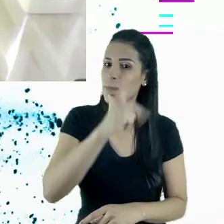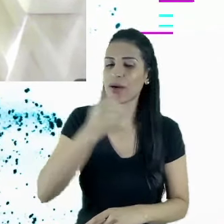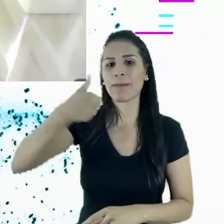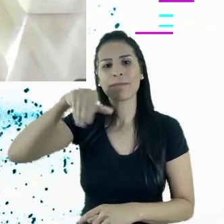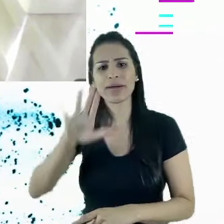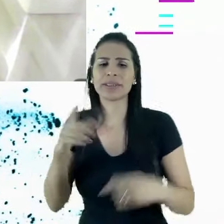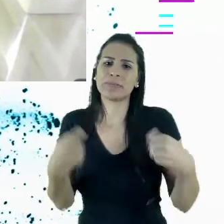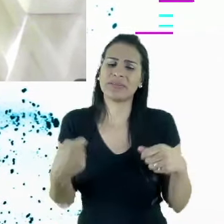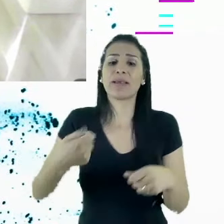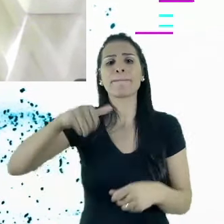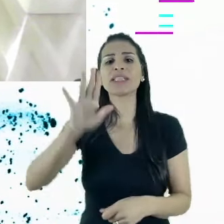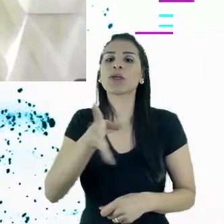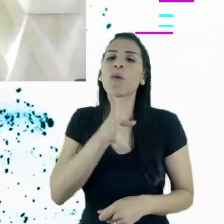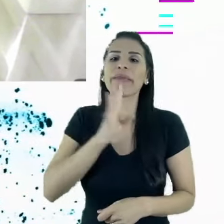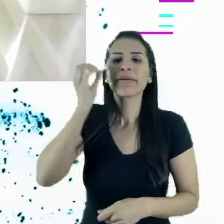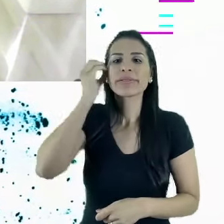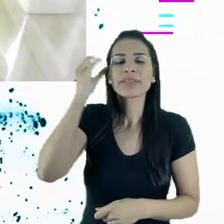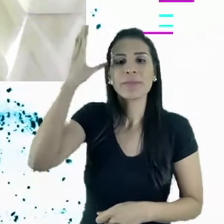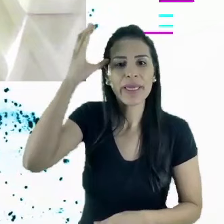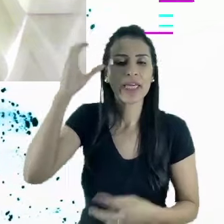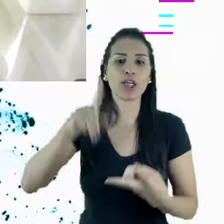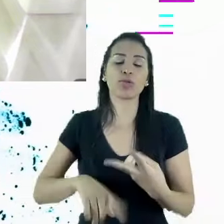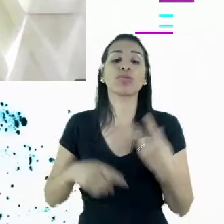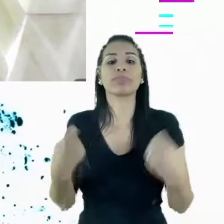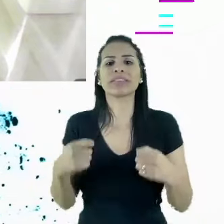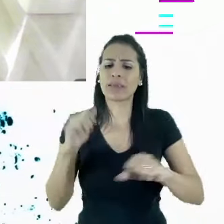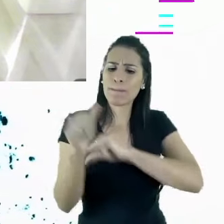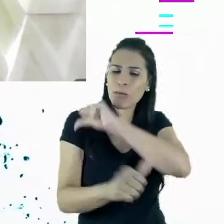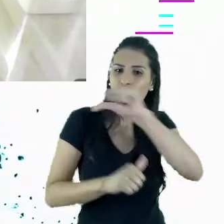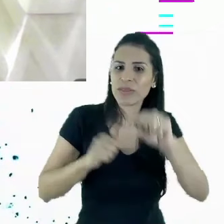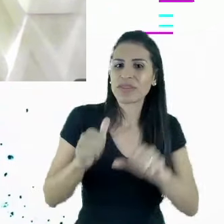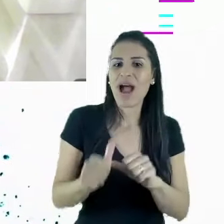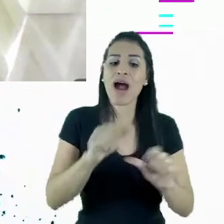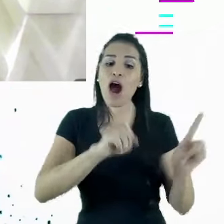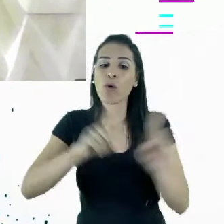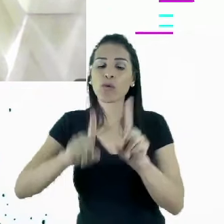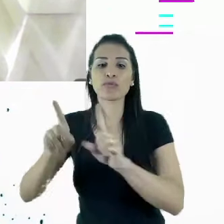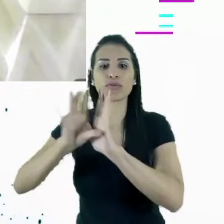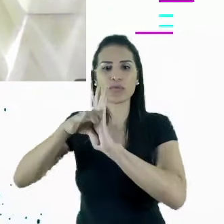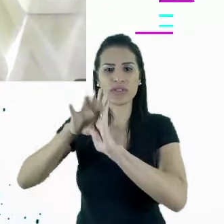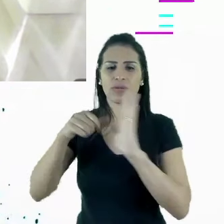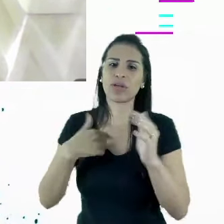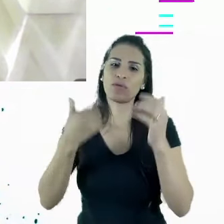conhecimento, demanda refazer alguns conceitos. Eu vou trazer um básico aqui que nós